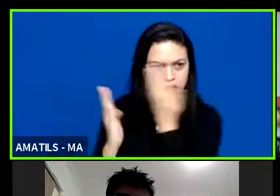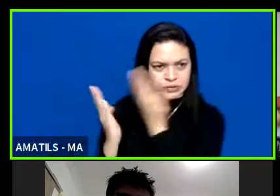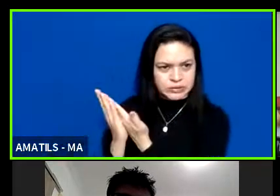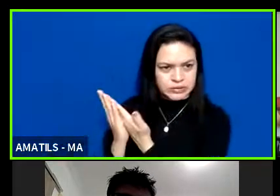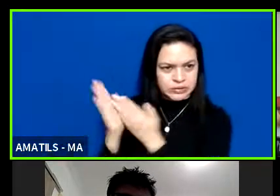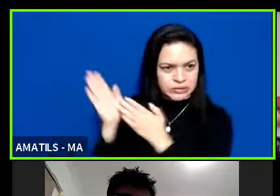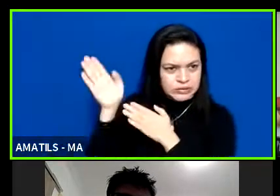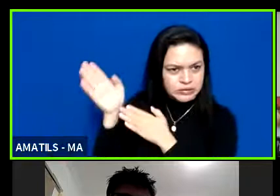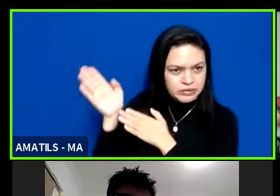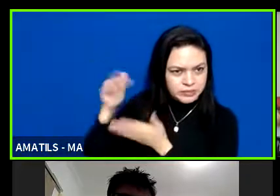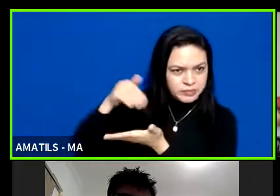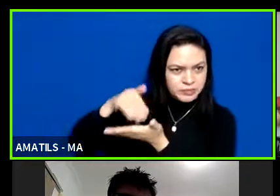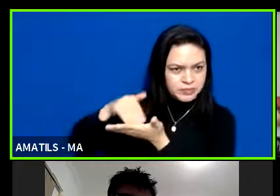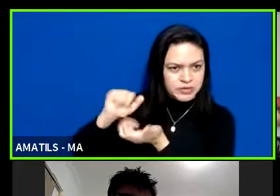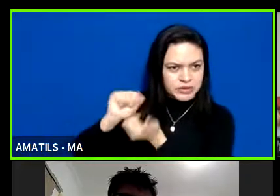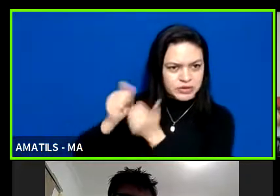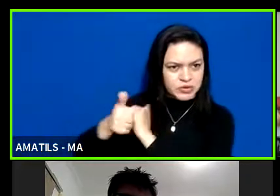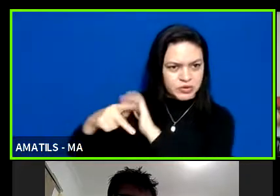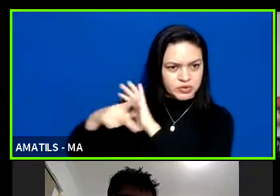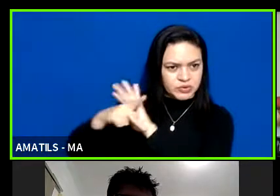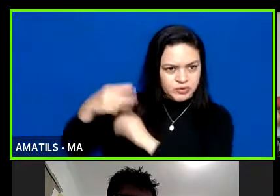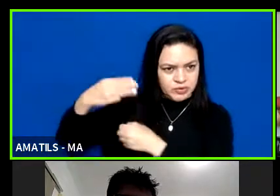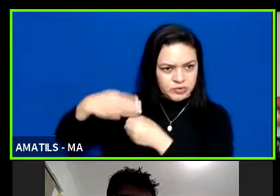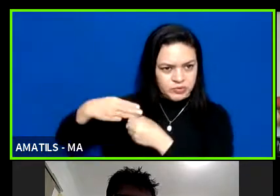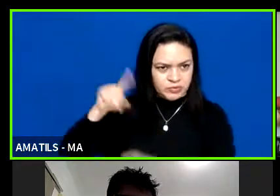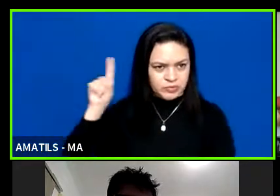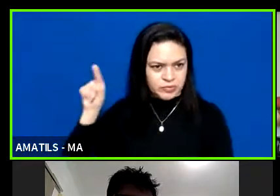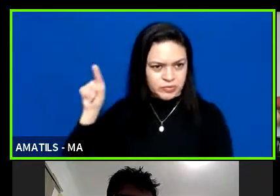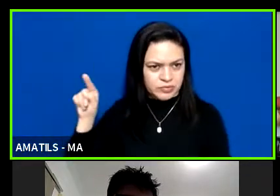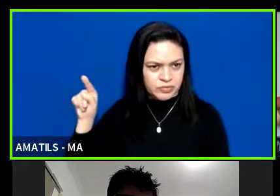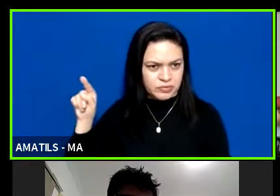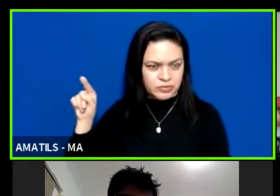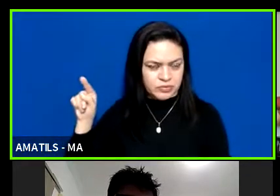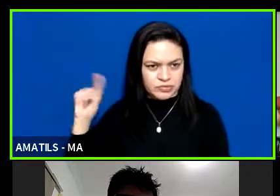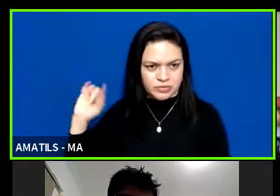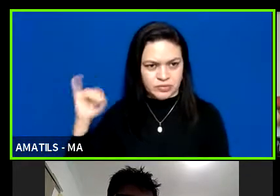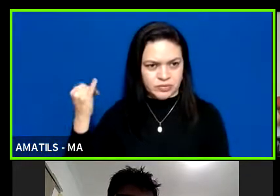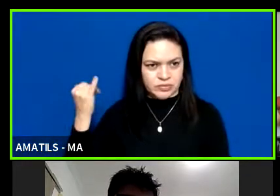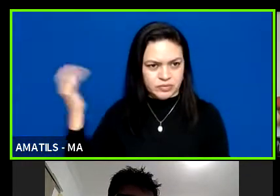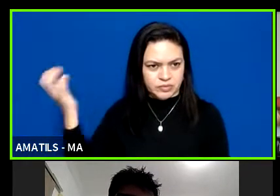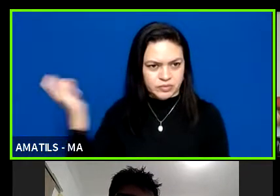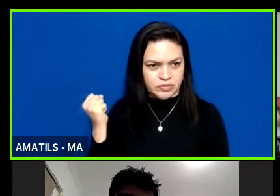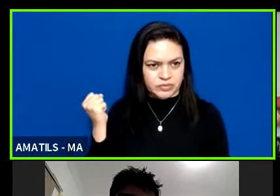de Esporte do meu município aproveitei esse recurso boa noite